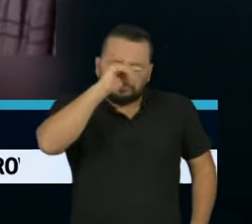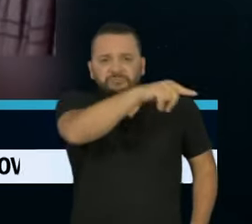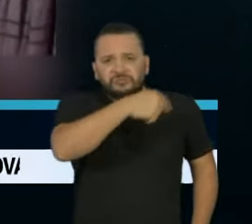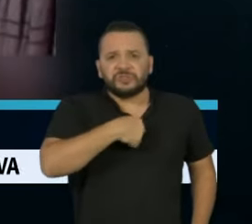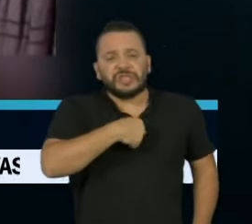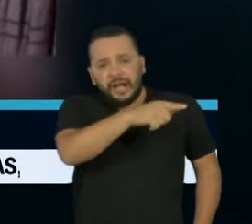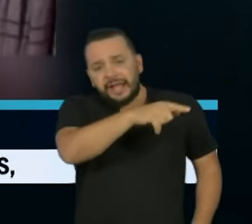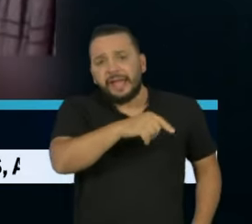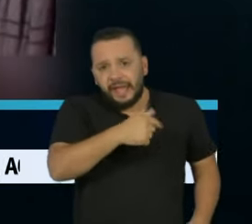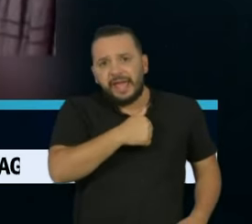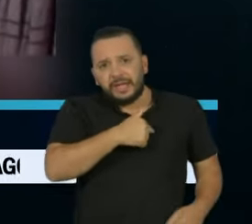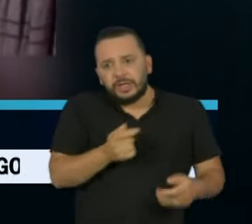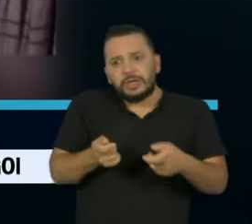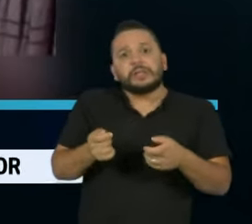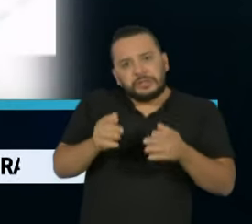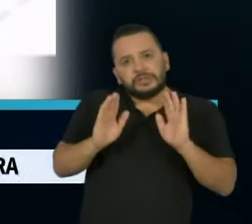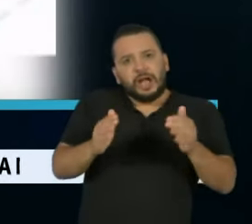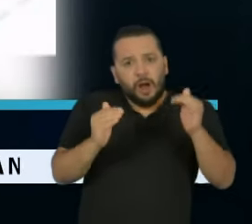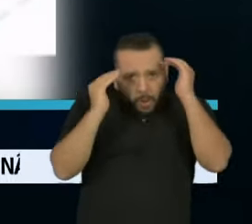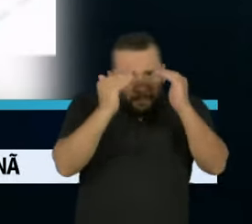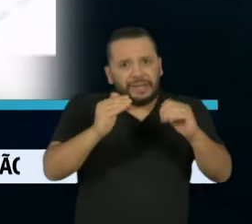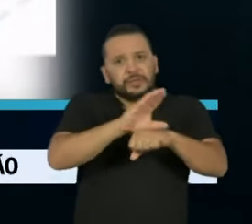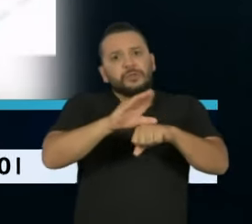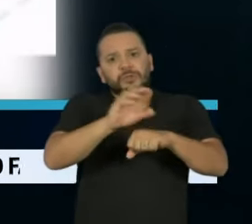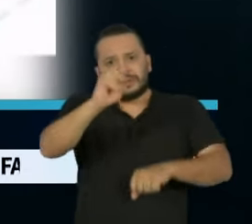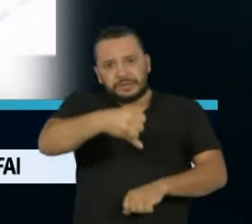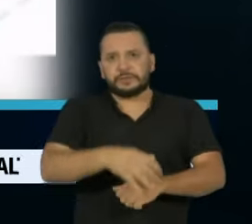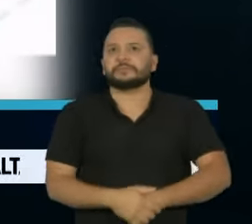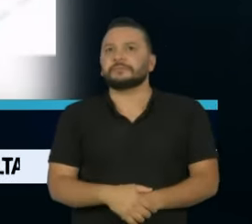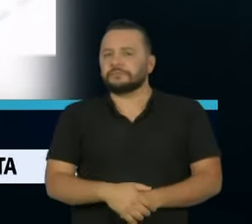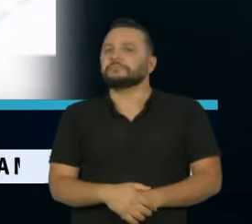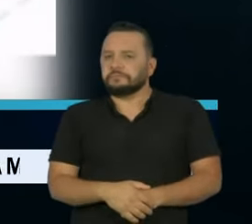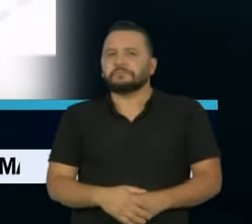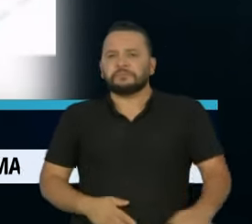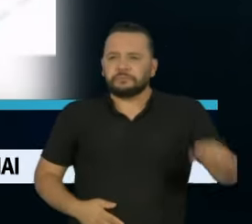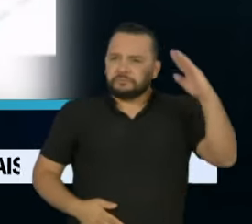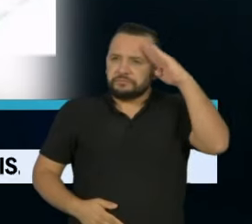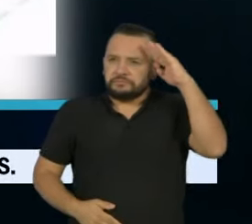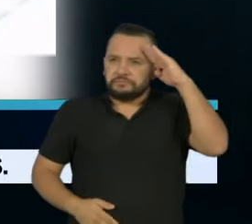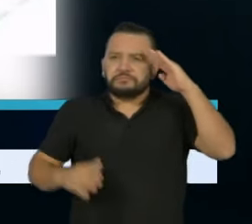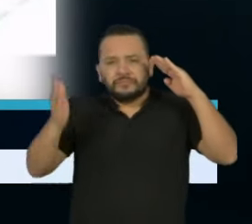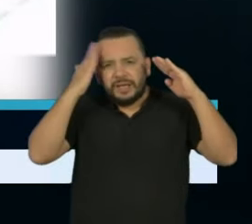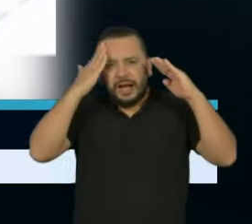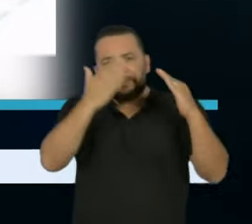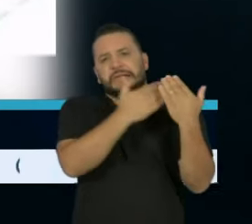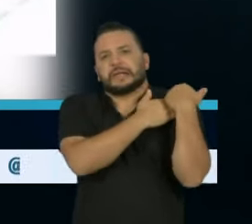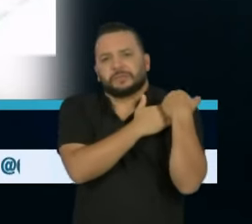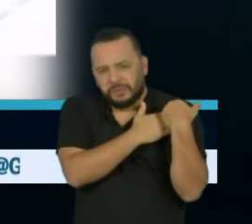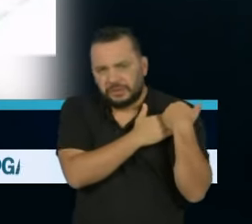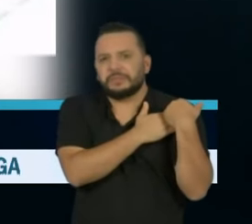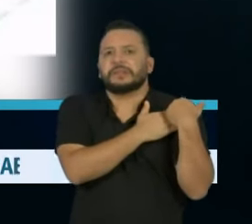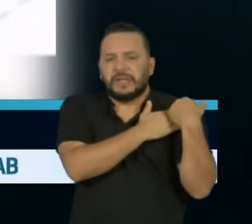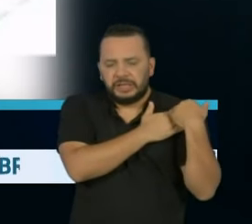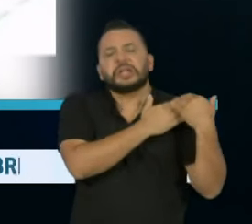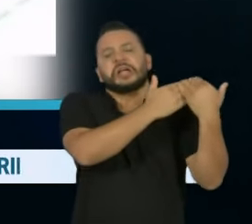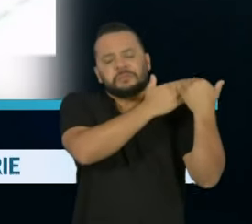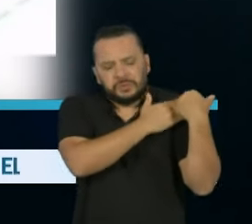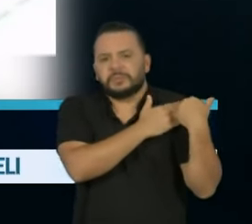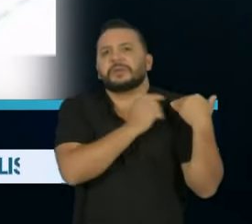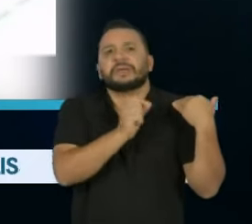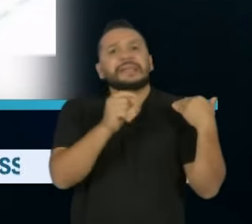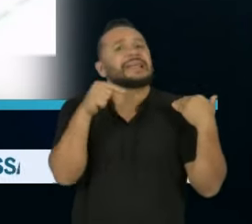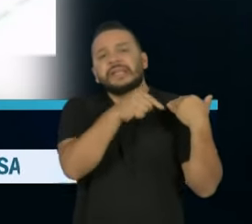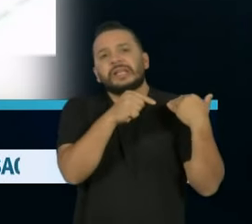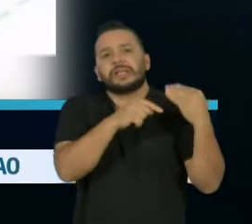rigorosas do texto constitucional. Eles têm uma noção muito clara de missão e têm uma noção muito clara da sua